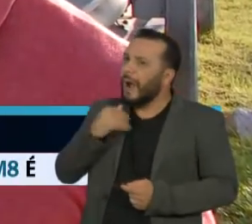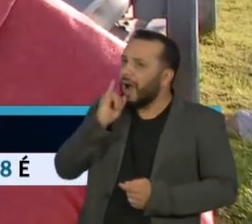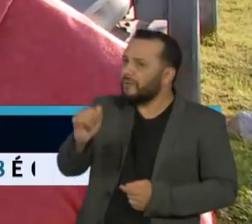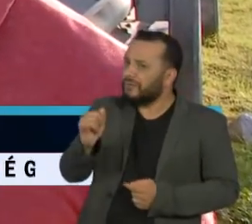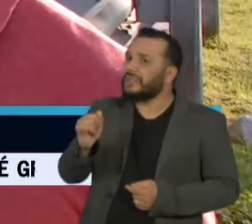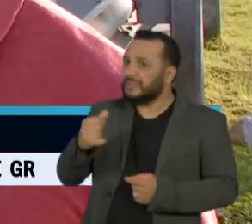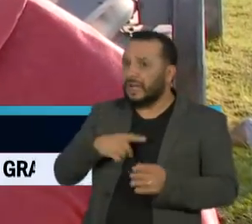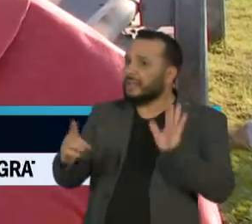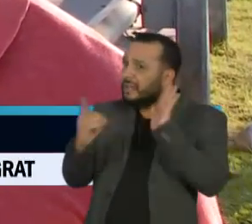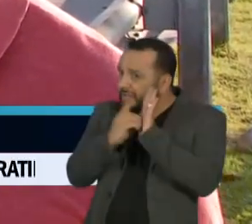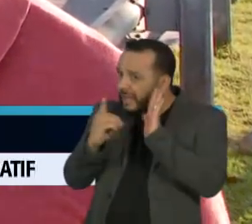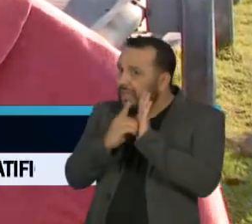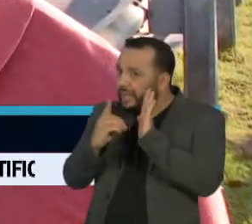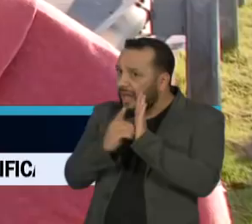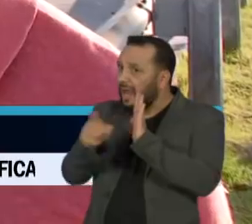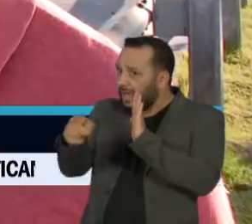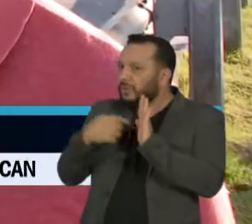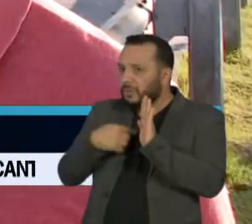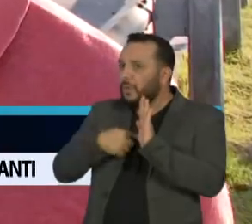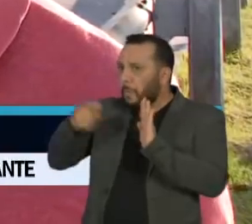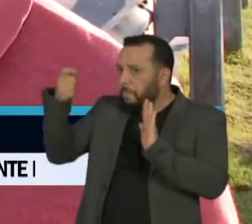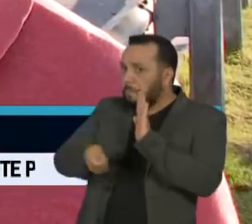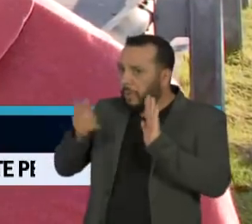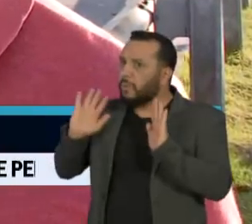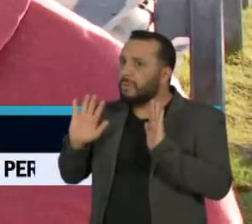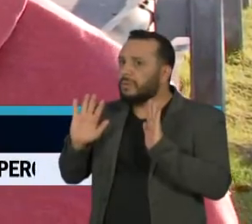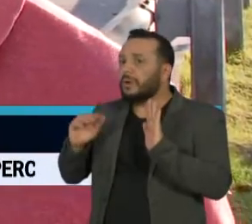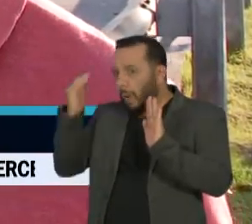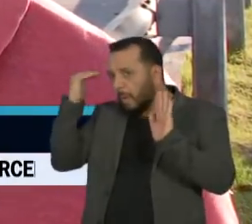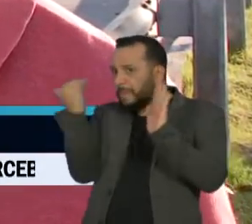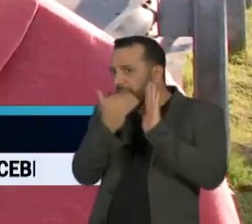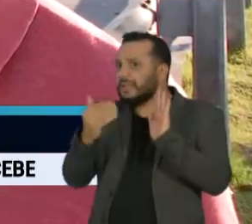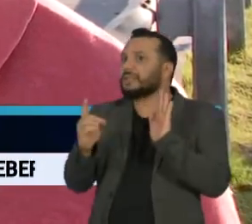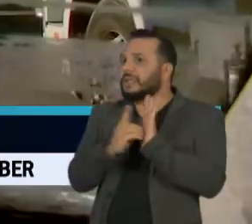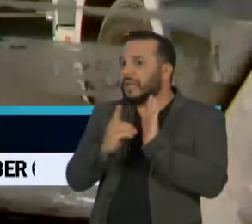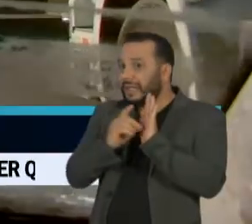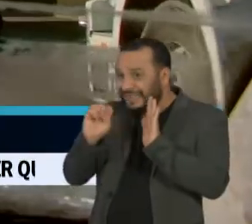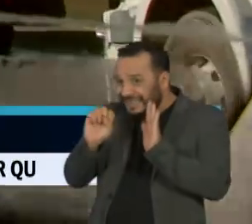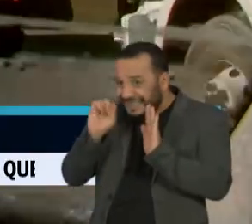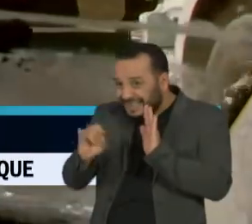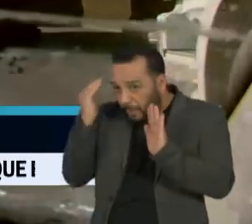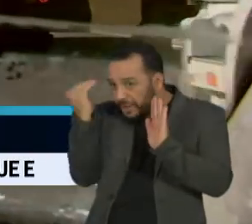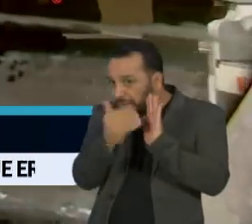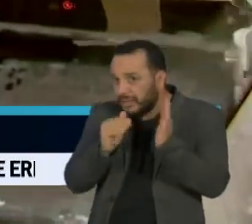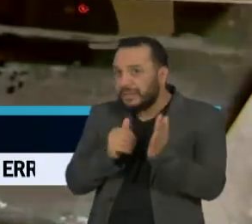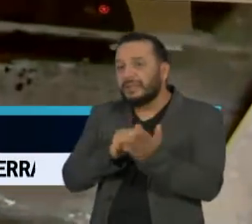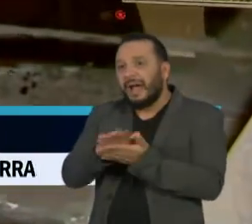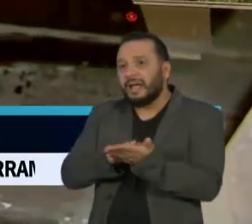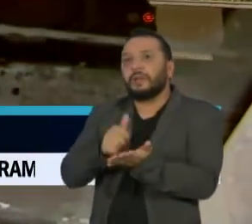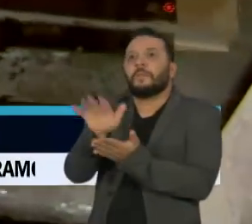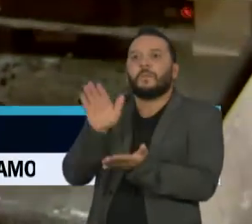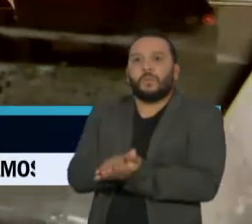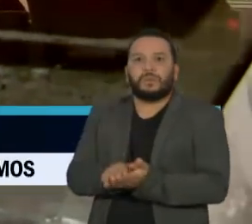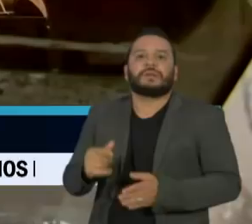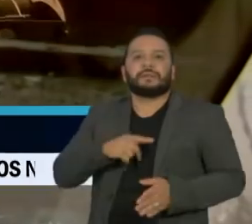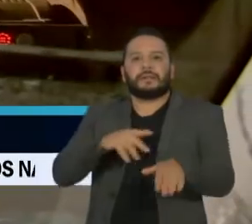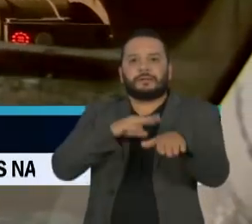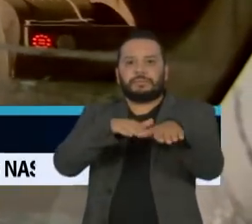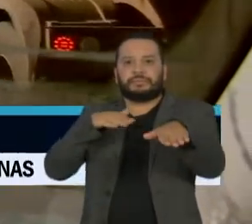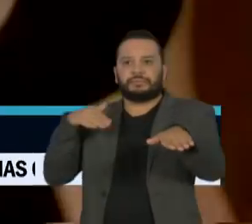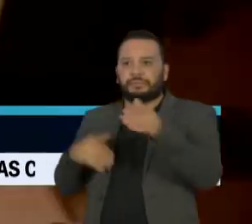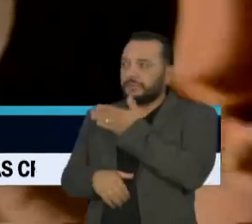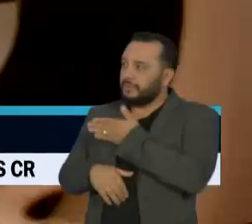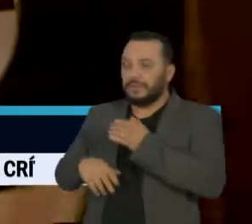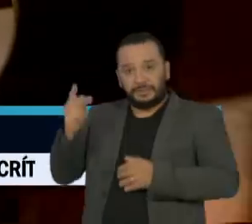os decretos municipais se aquele está sujeito e deve cumprir, se não ele está sujeito à multa. O trânsito nas duas principais rodovias que